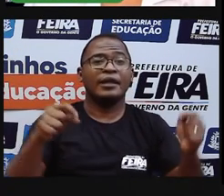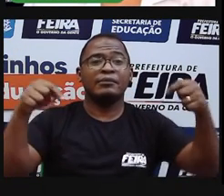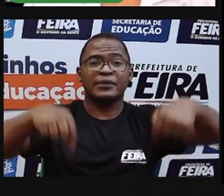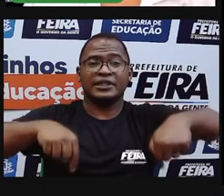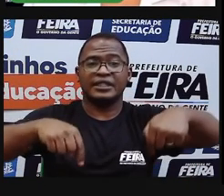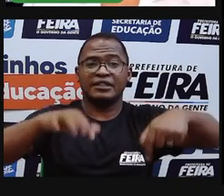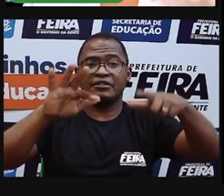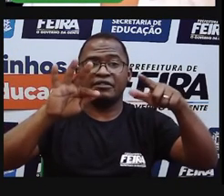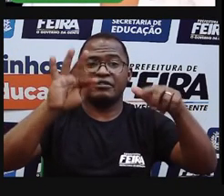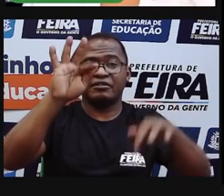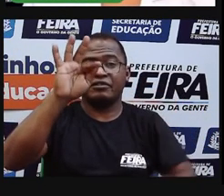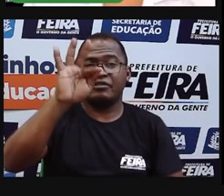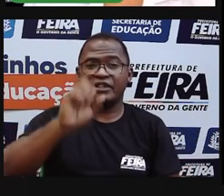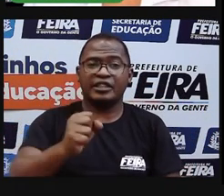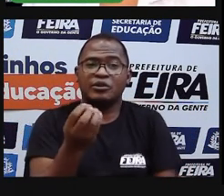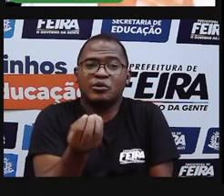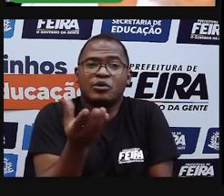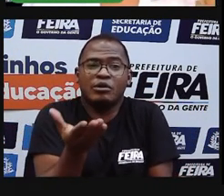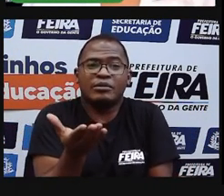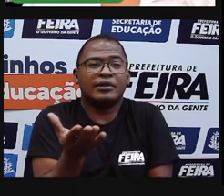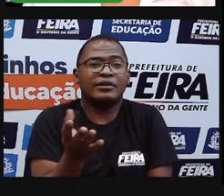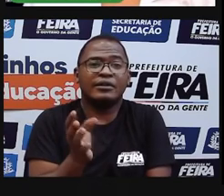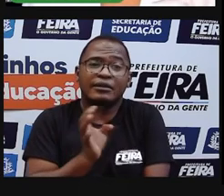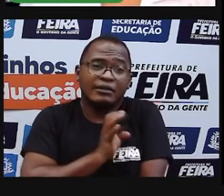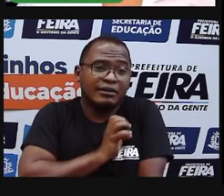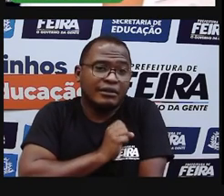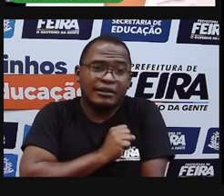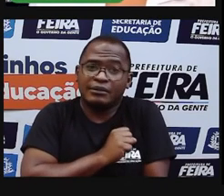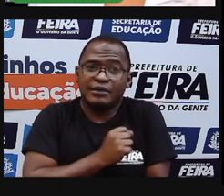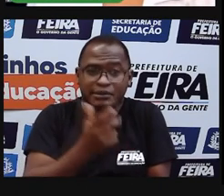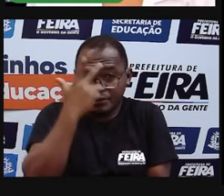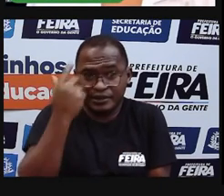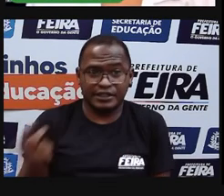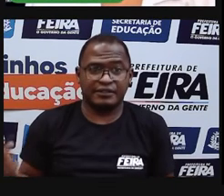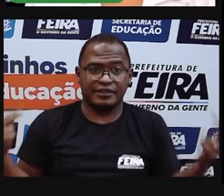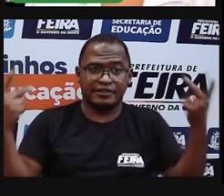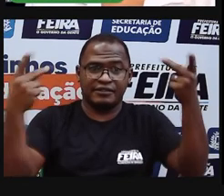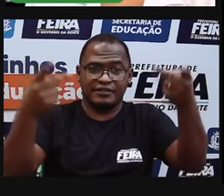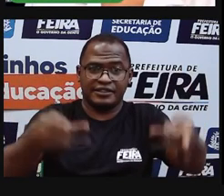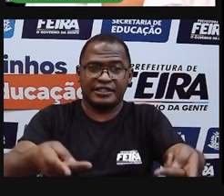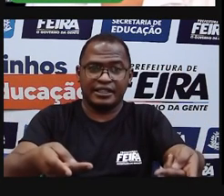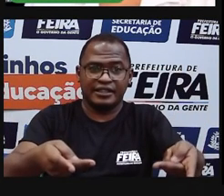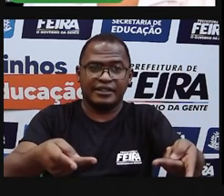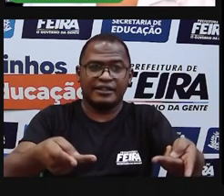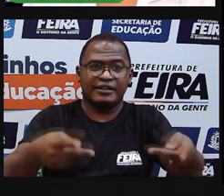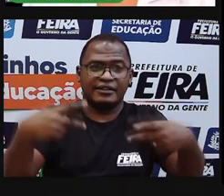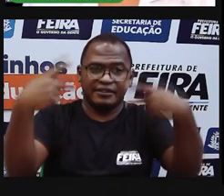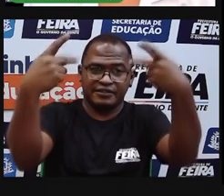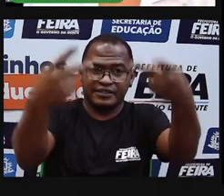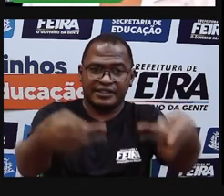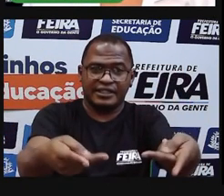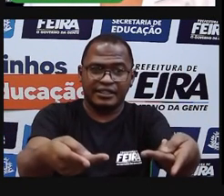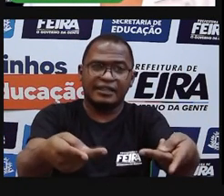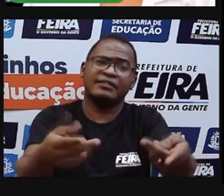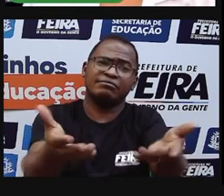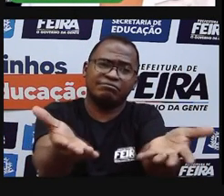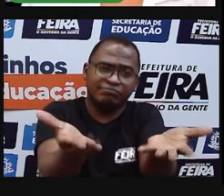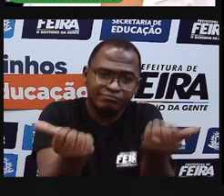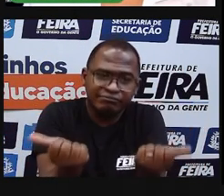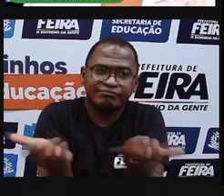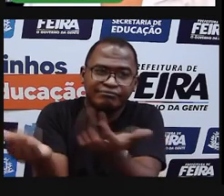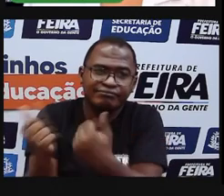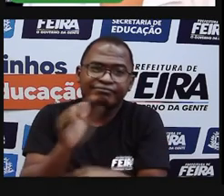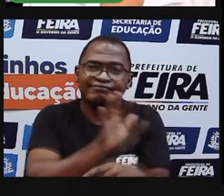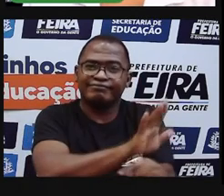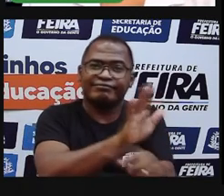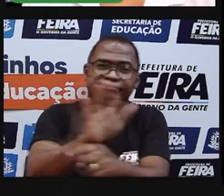são hospitaleiros, como estão abertos a outras pessoas e a dar oportunidades a pessoas de fora. Então, eu quero